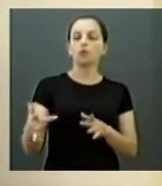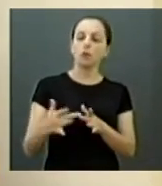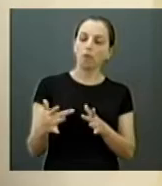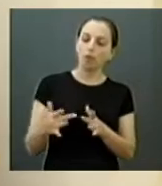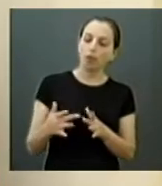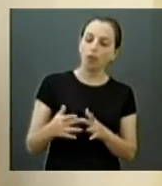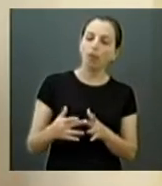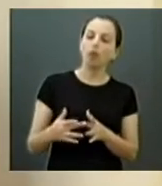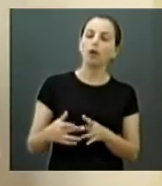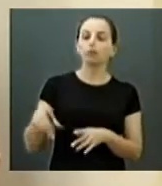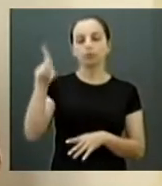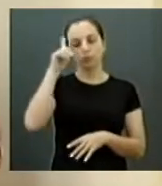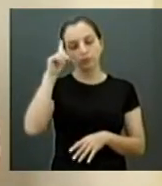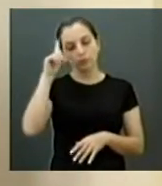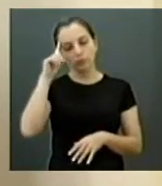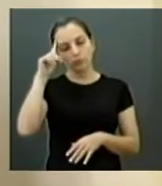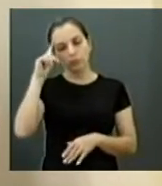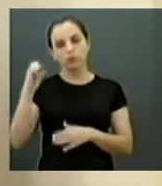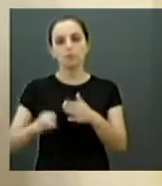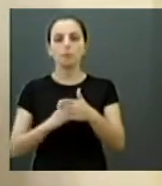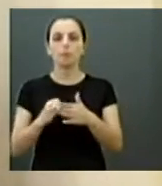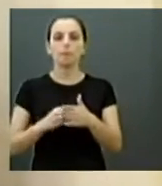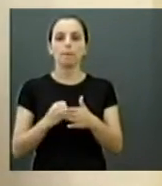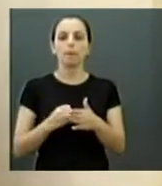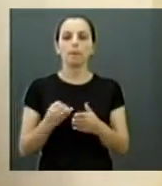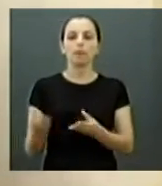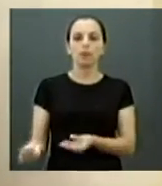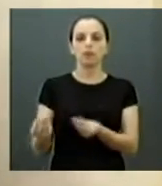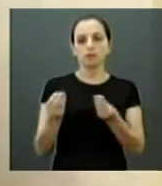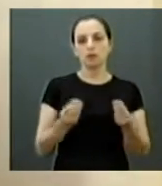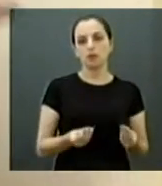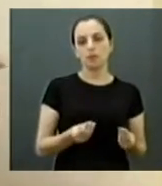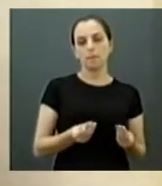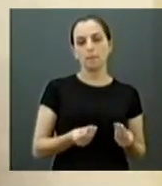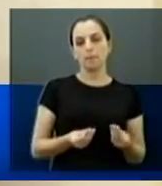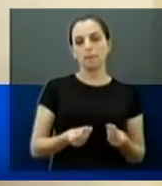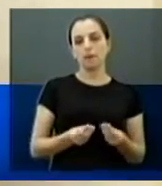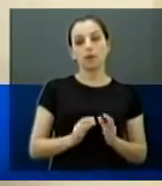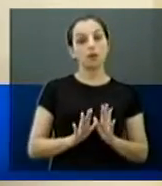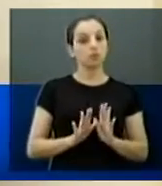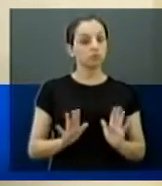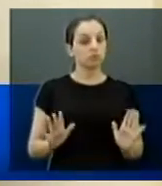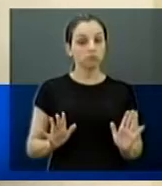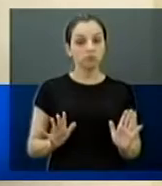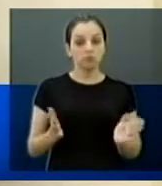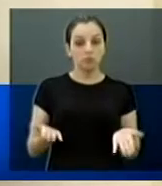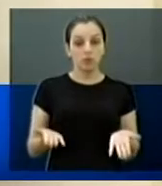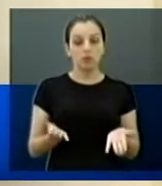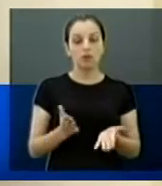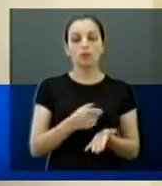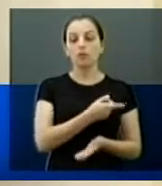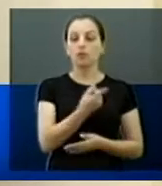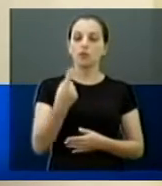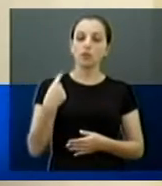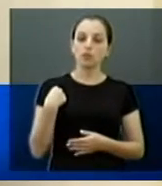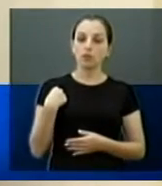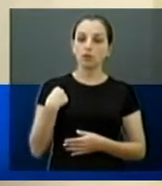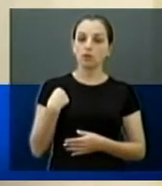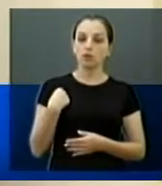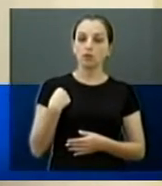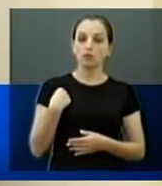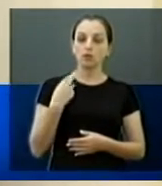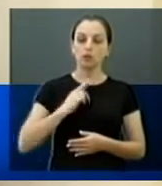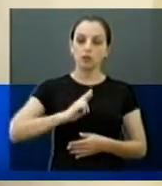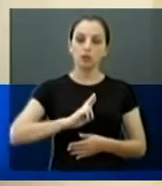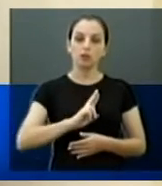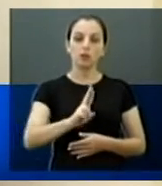entidades. Se não receber nesse prazo, eu não quero dizer que um secretário está mentindo, que o outro está sometindo. Nós vamos, de fato,